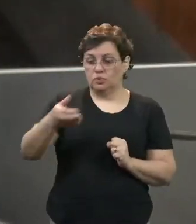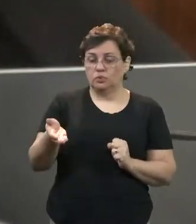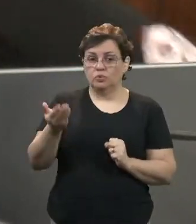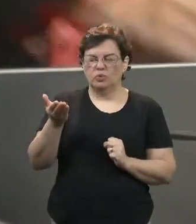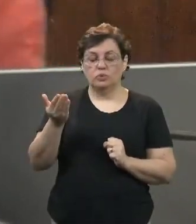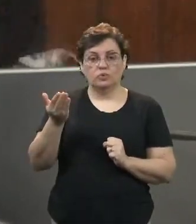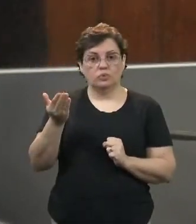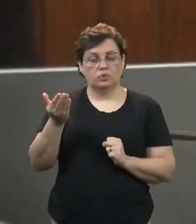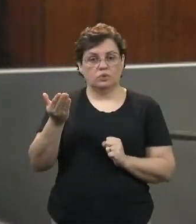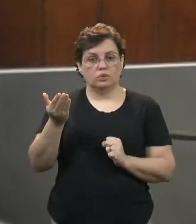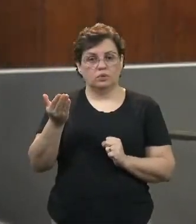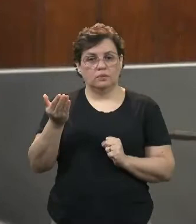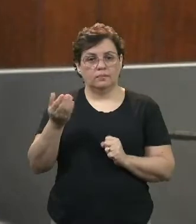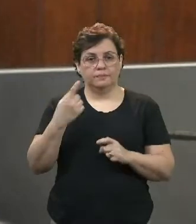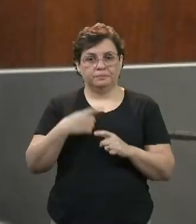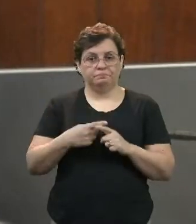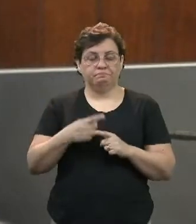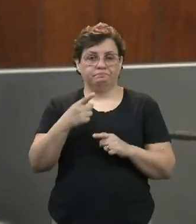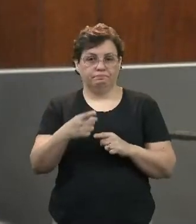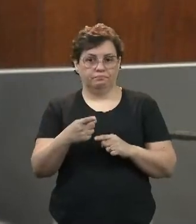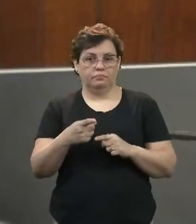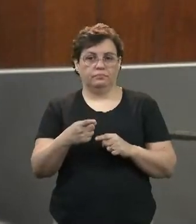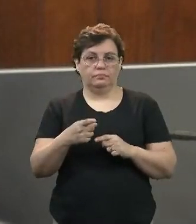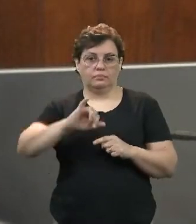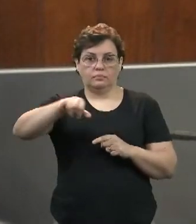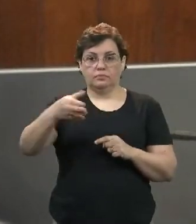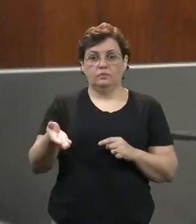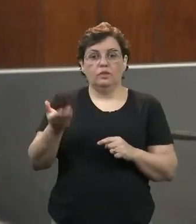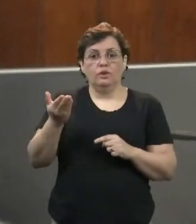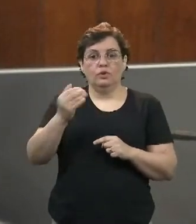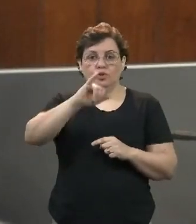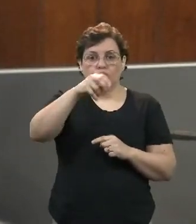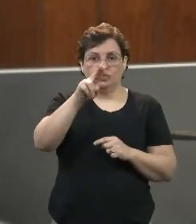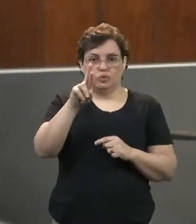que as taxas de juros ao longo desse período vêm